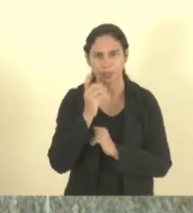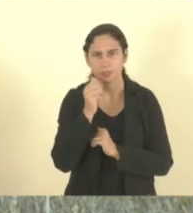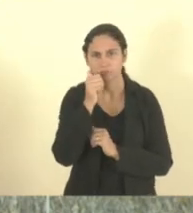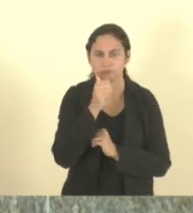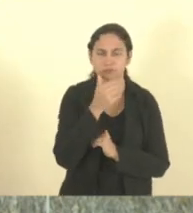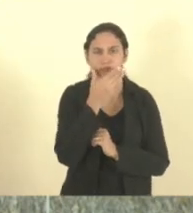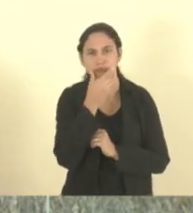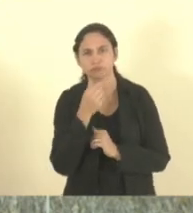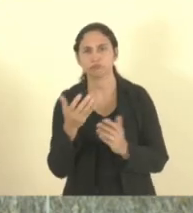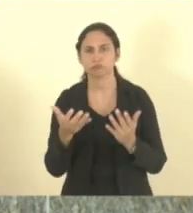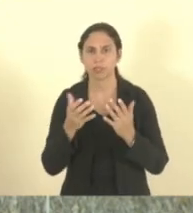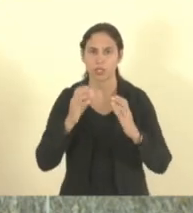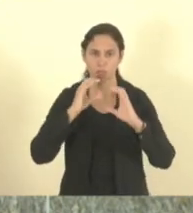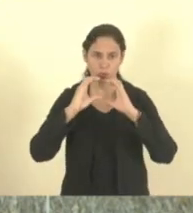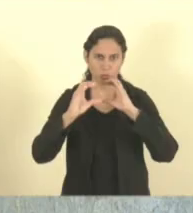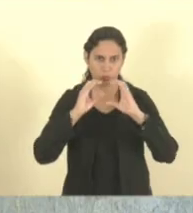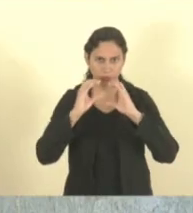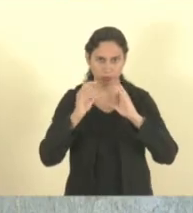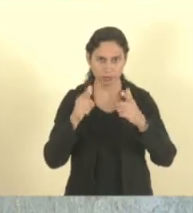se alguém gostaria de fazer alguma comunicação.